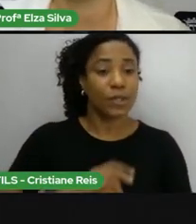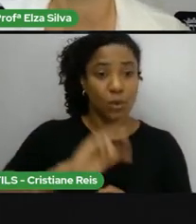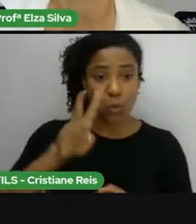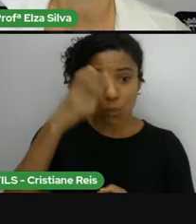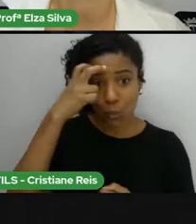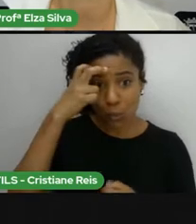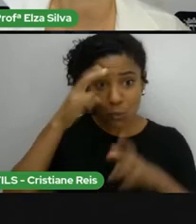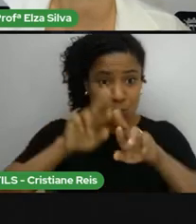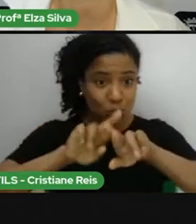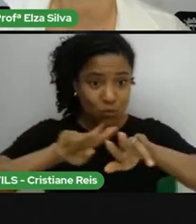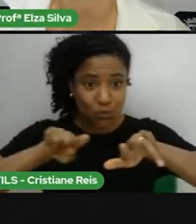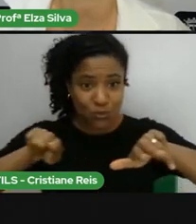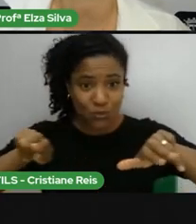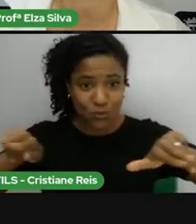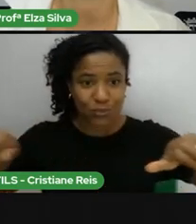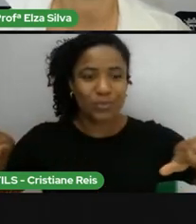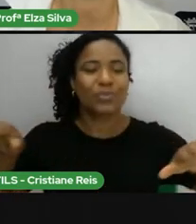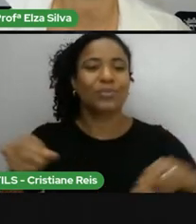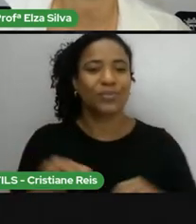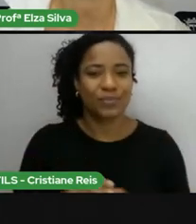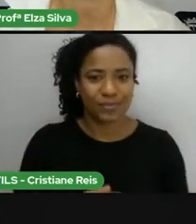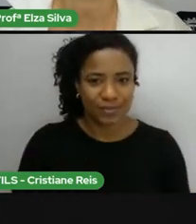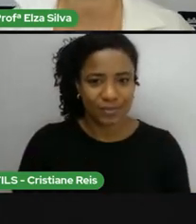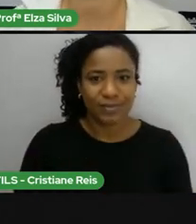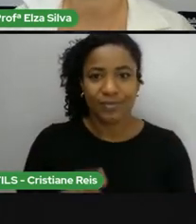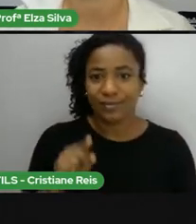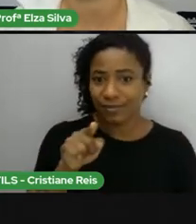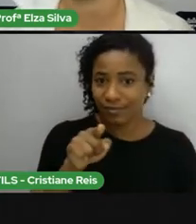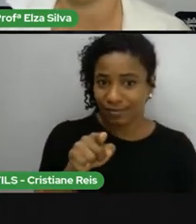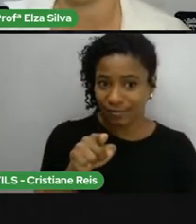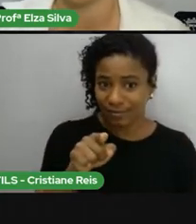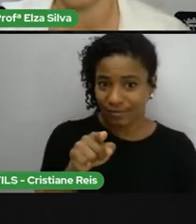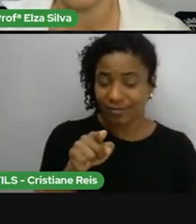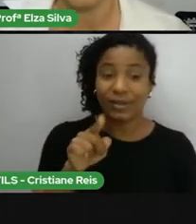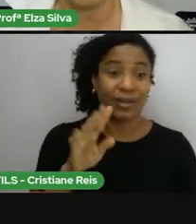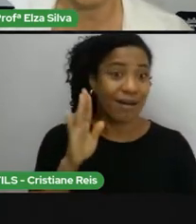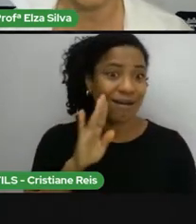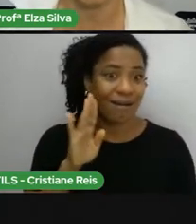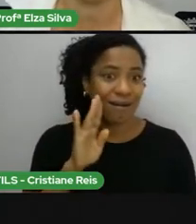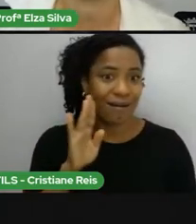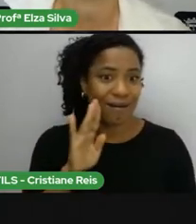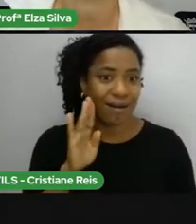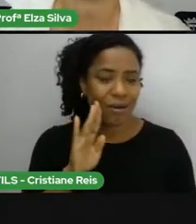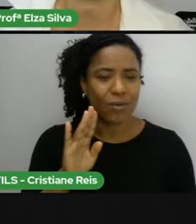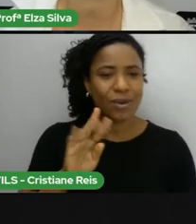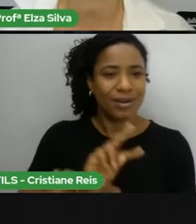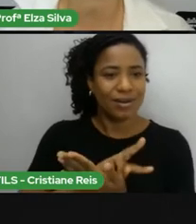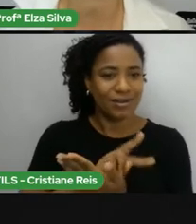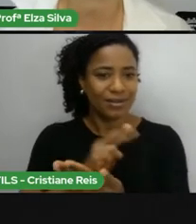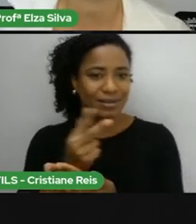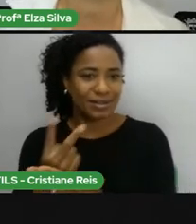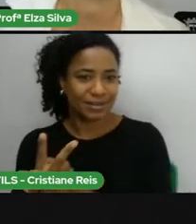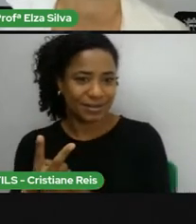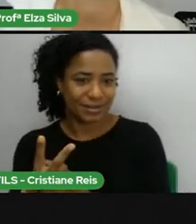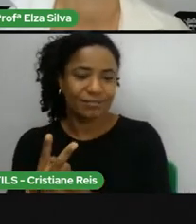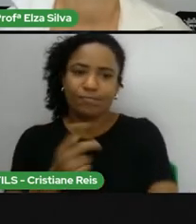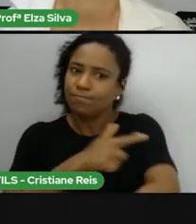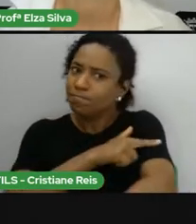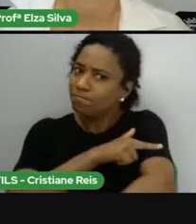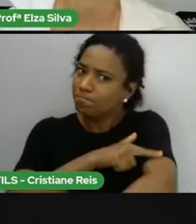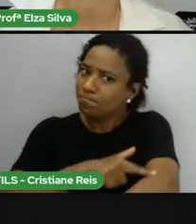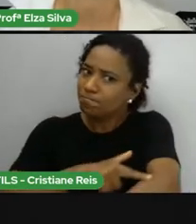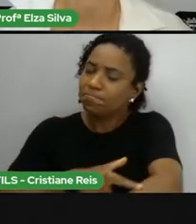multiculturalismo, multiculturalismo. Olha aqui outro termo também legal. Dissense, a decência